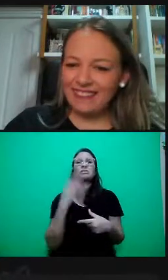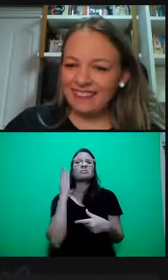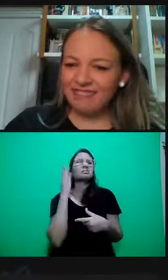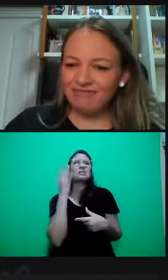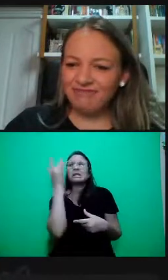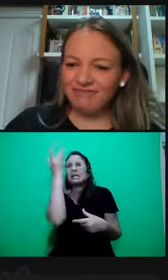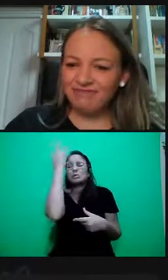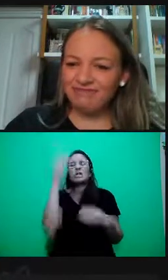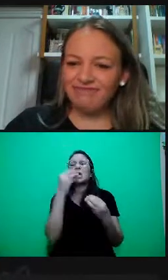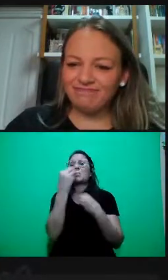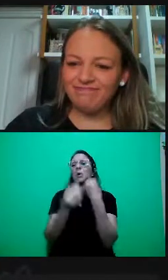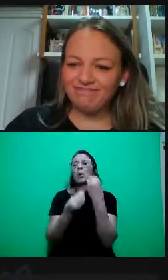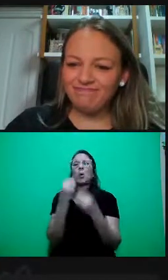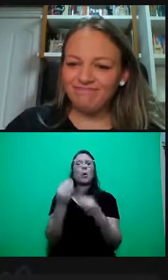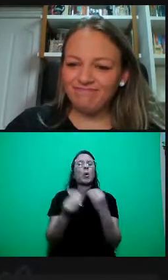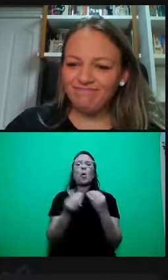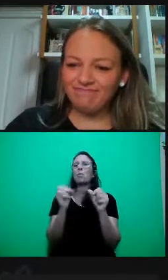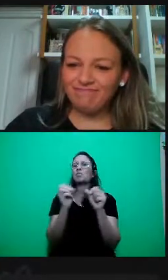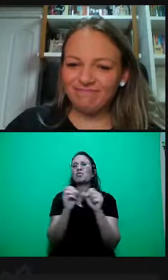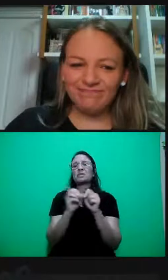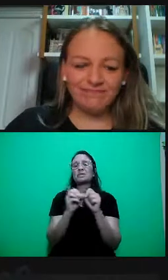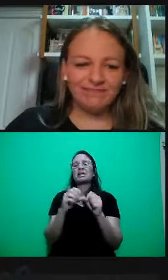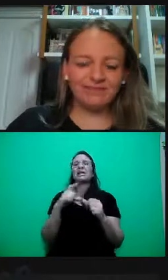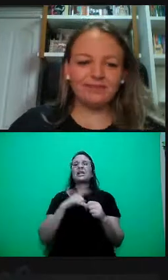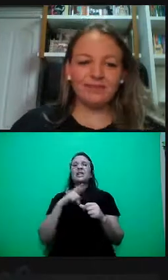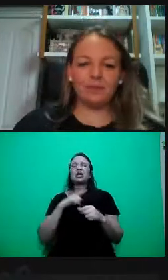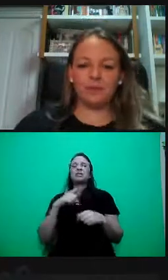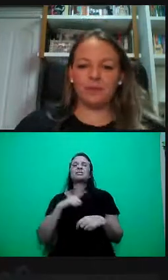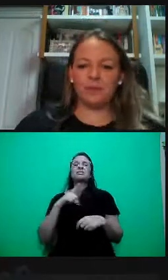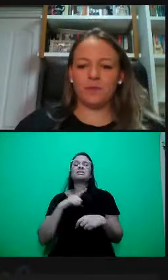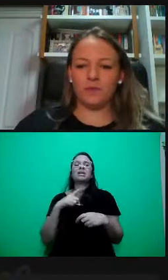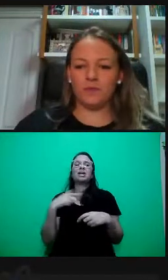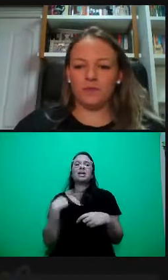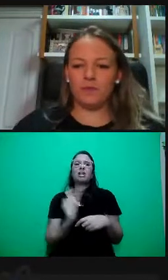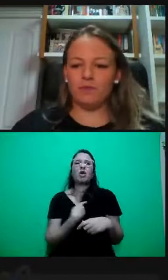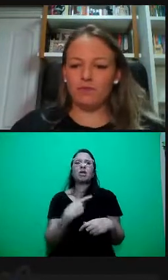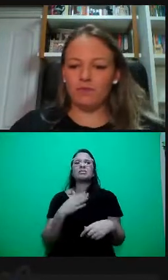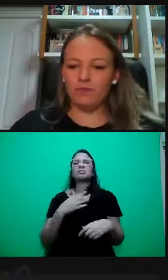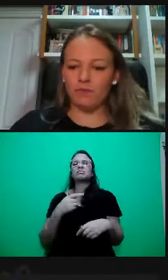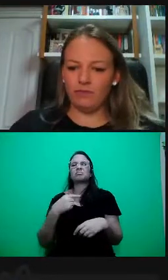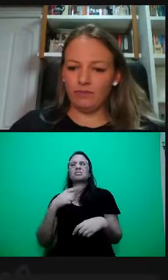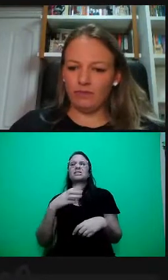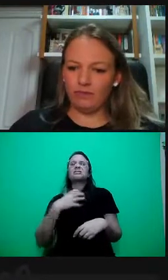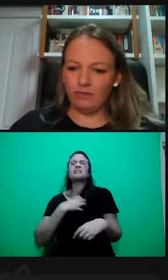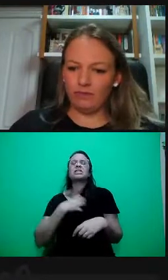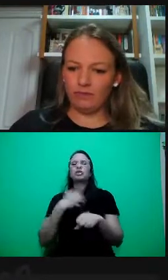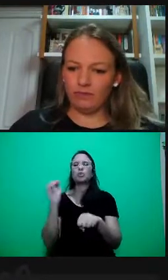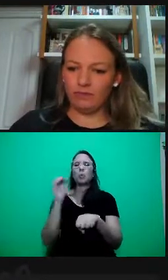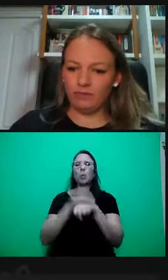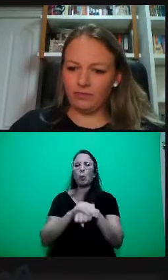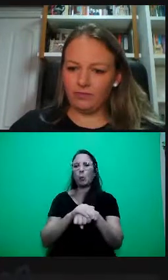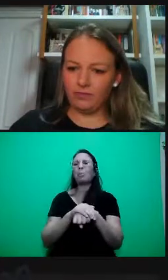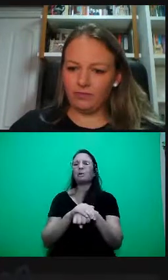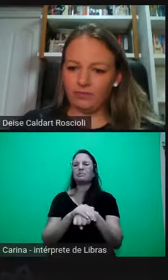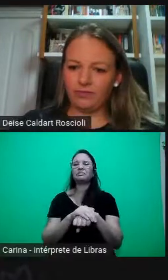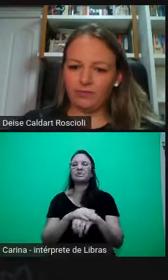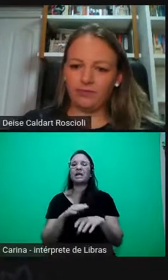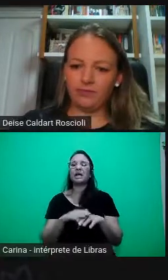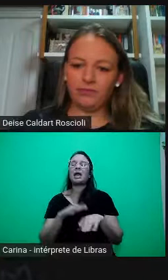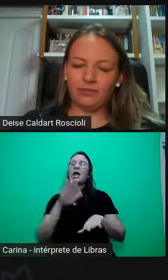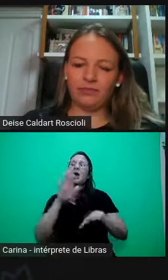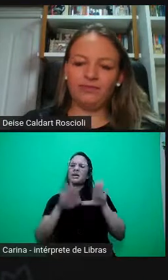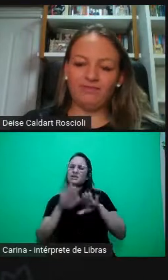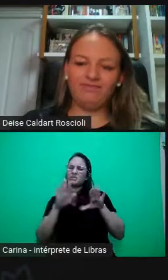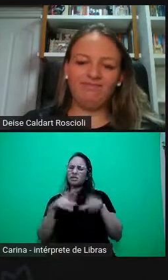Com certeza, André. Quando a gente faz momentos de troca com alunos, a gente sente muito